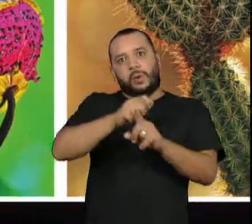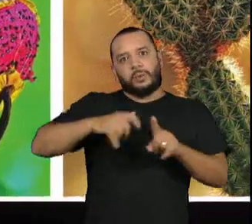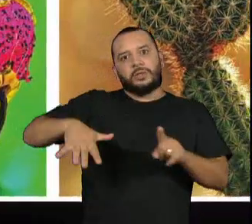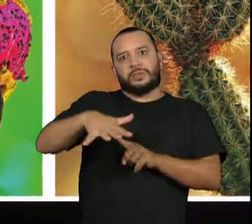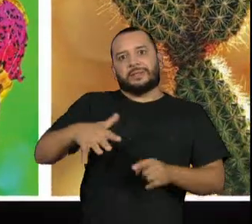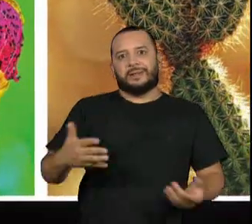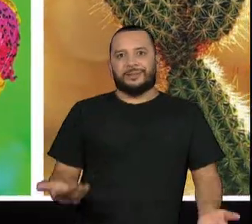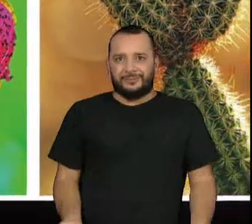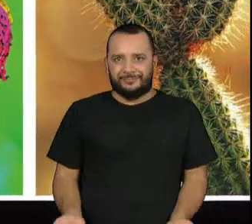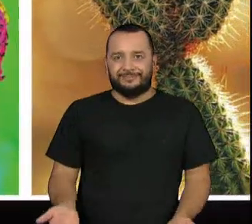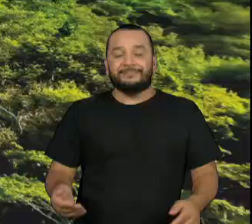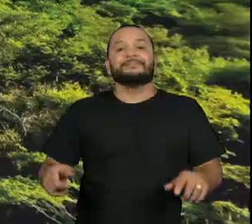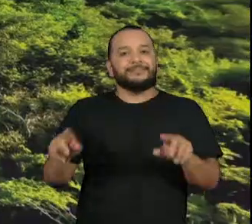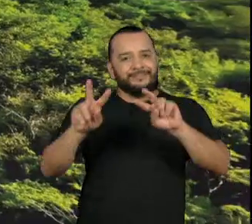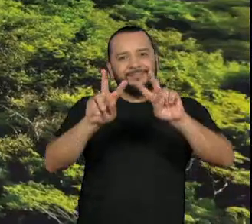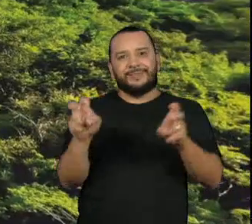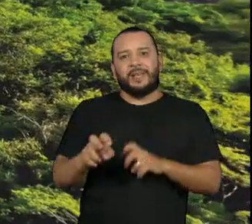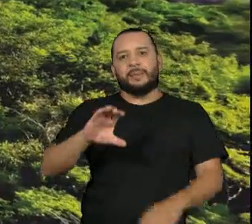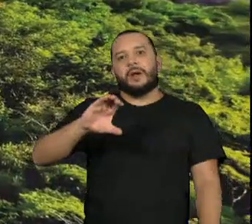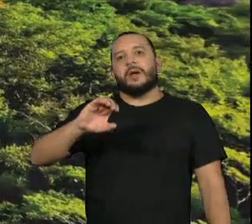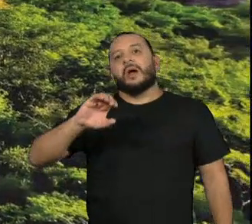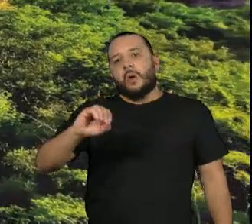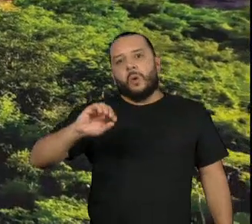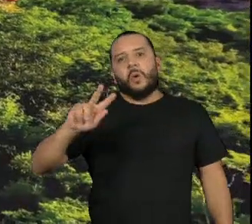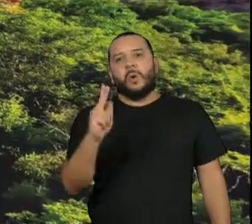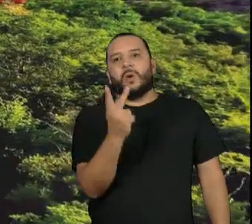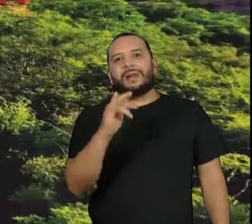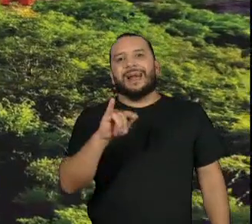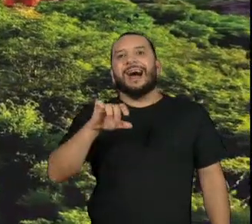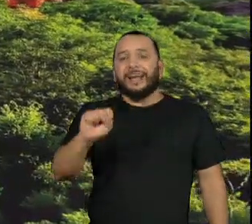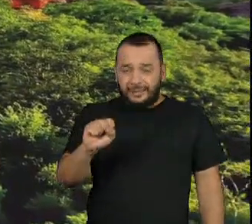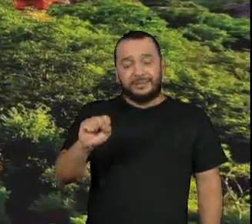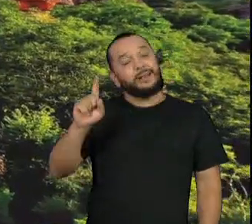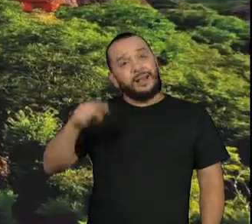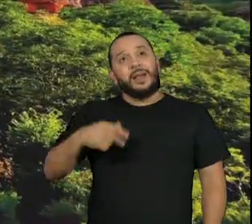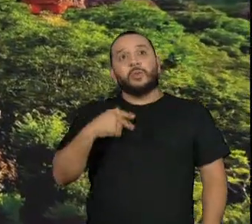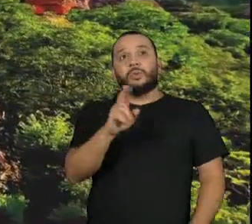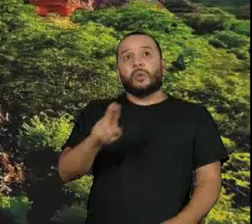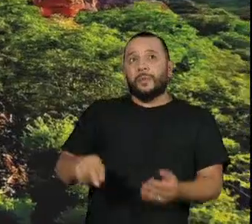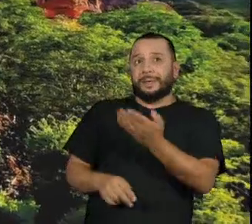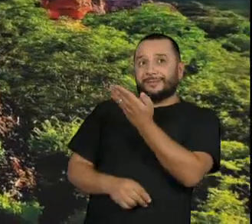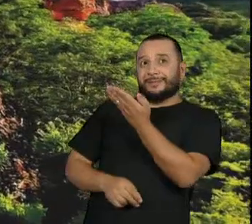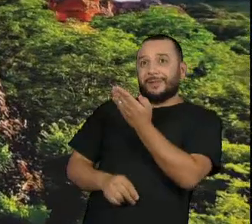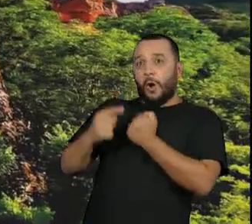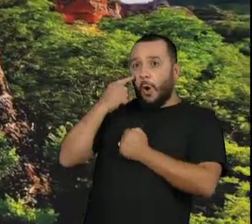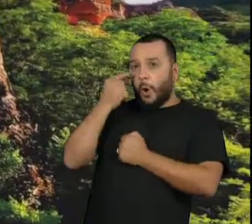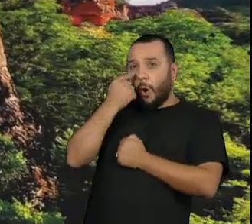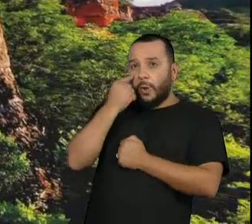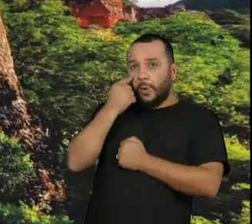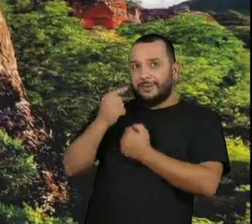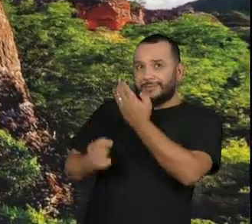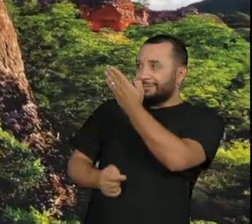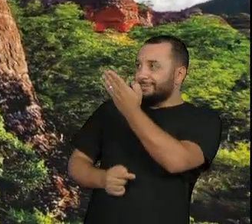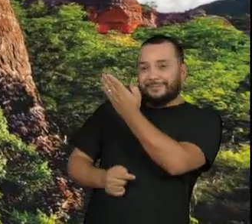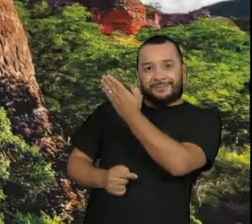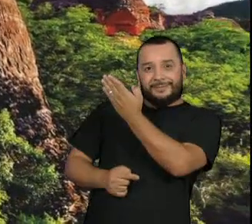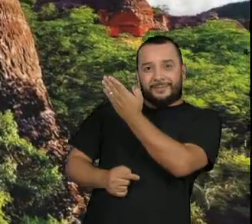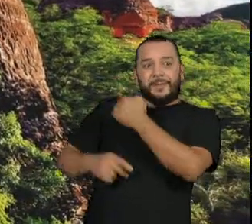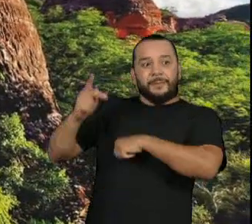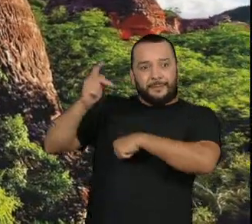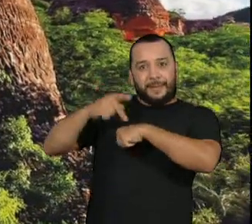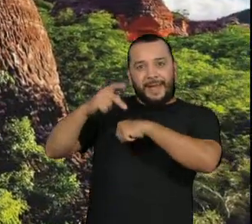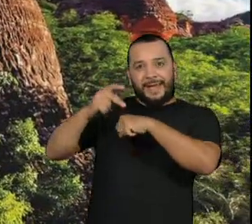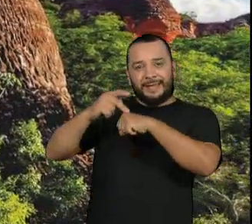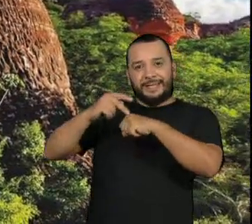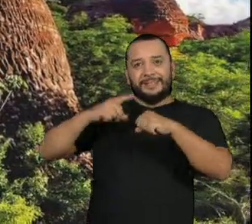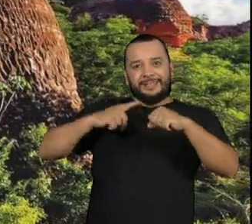O título do livro foi inspirado no nome dado a uma grande formação rochosa, uma nova pedra furada